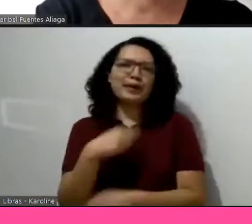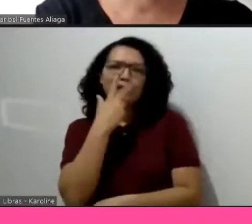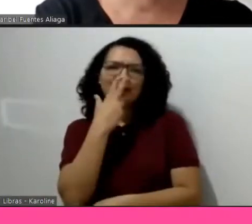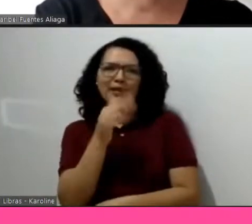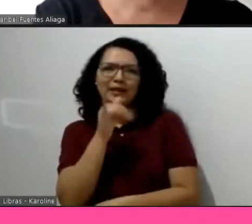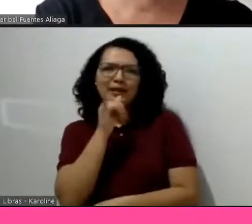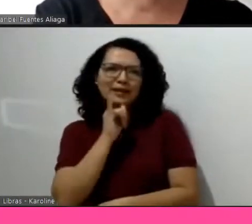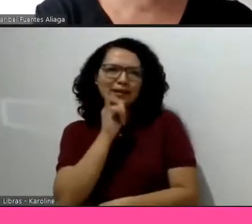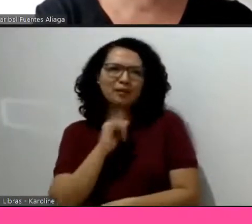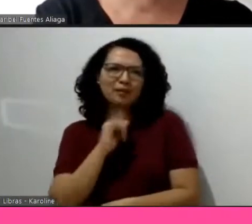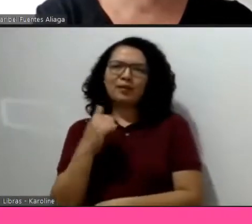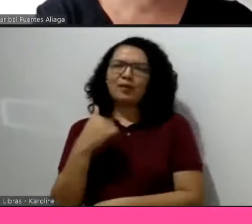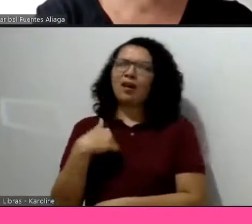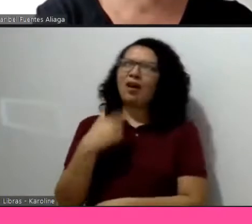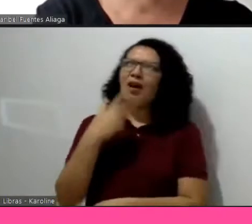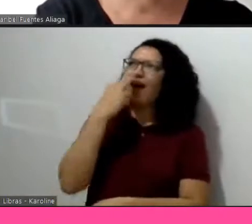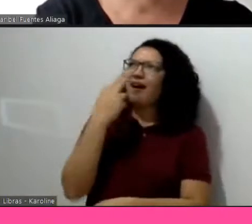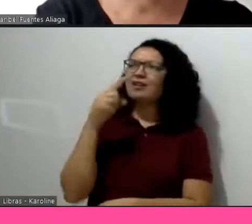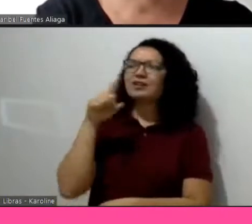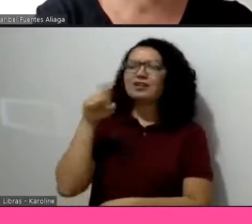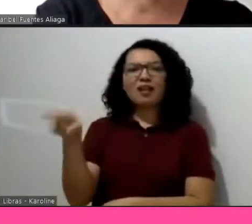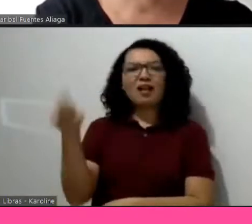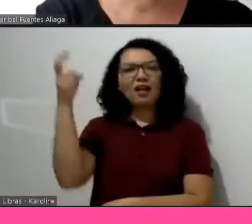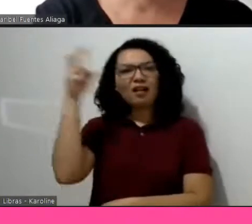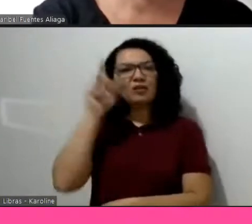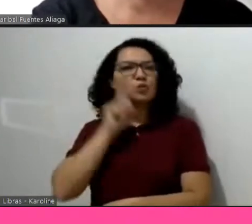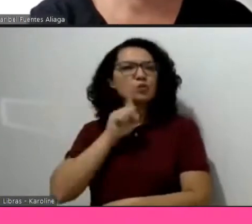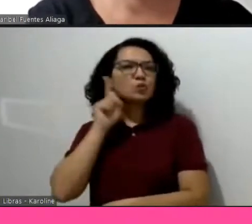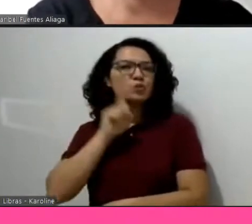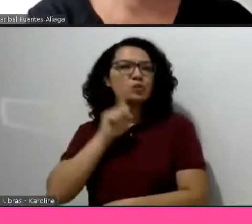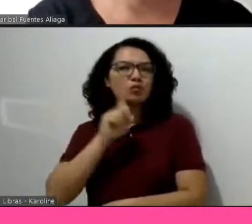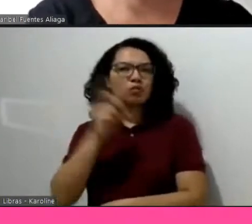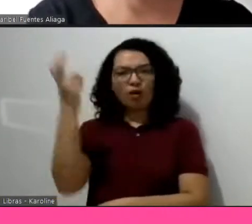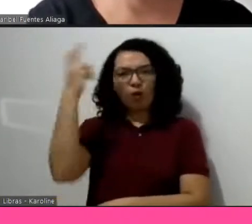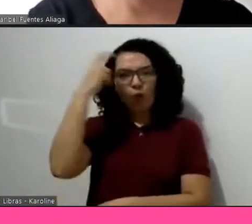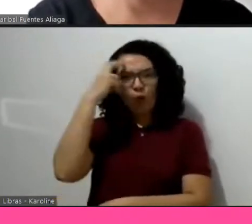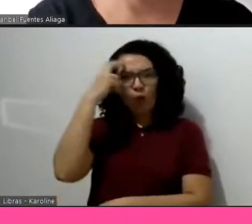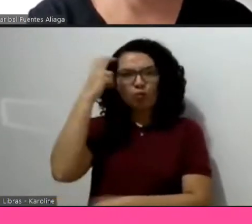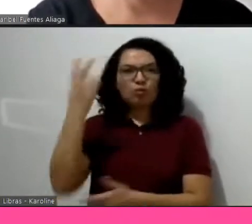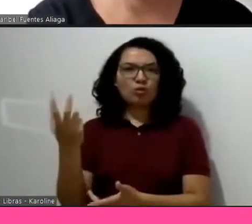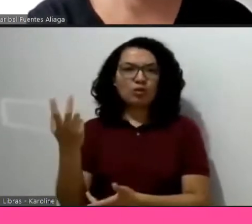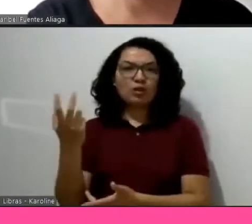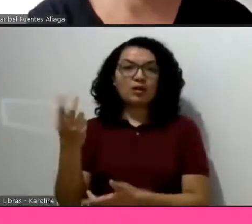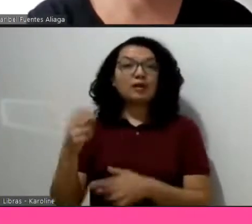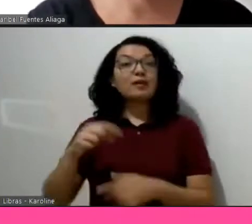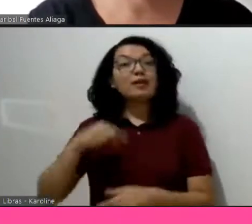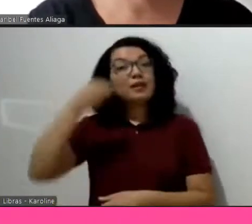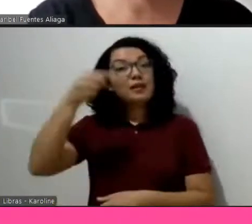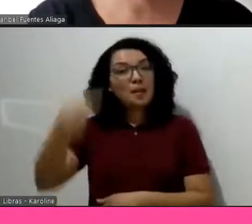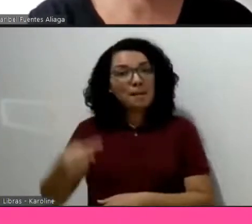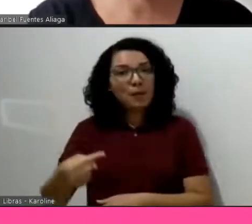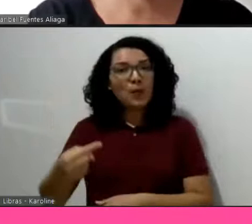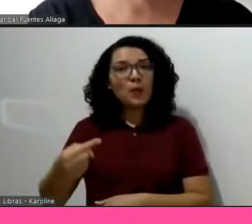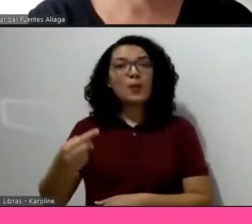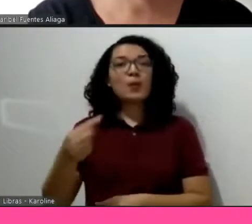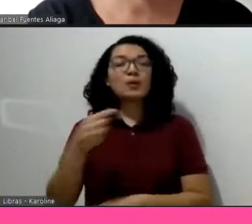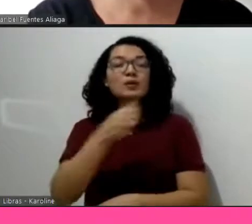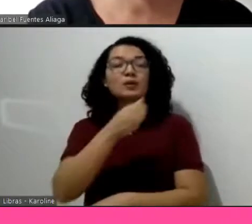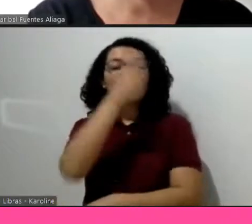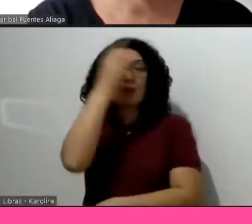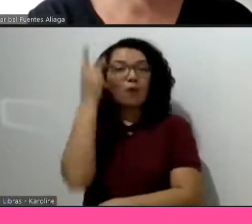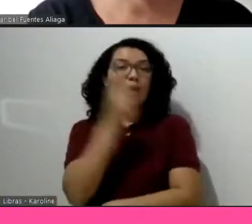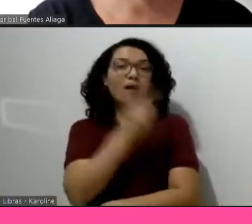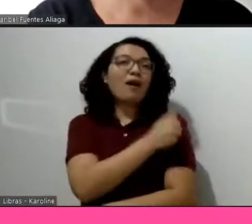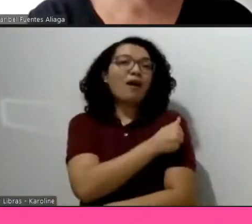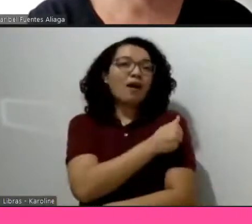sociedade, e terceiro, por isso, ele se sente mais pronto para ter diálogos mais horizontais com